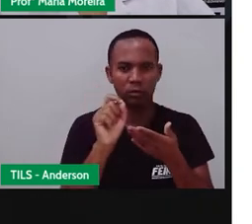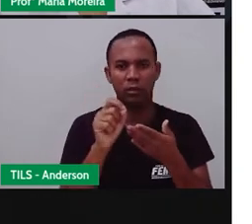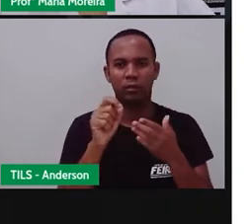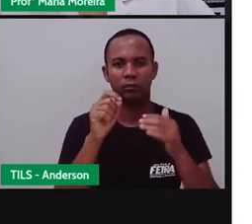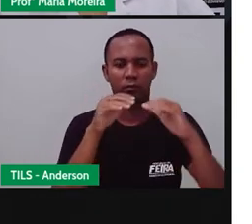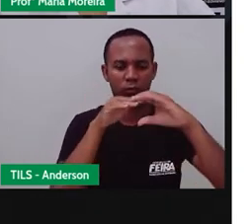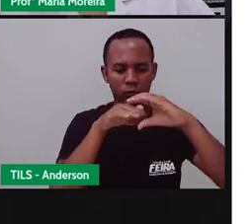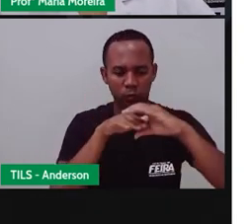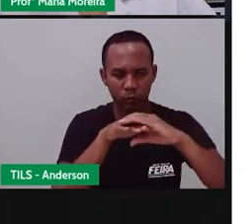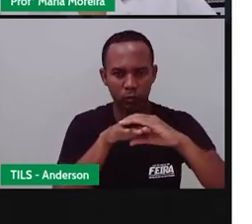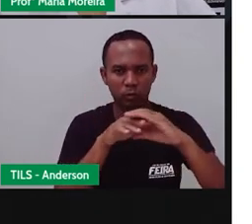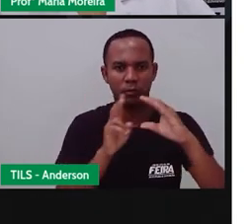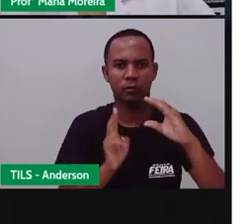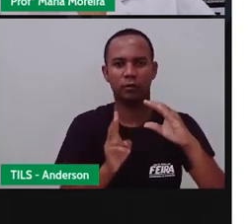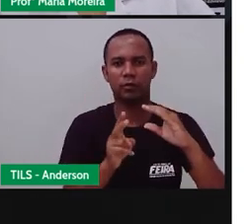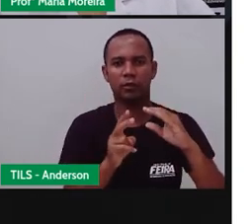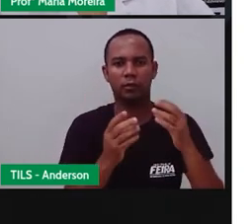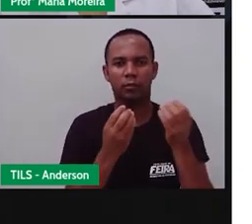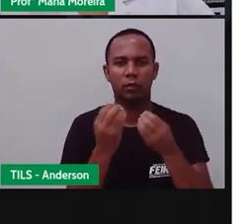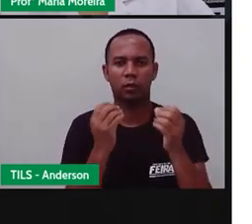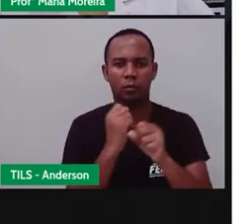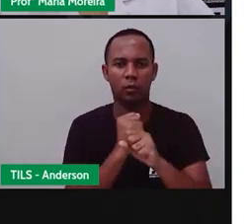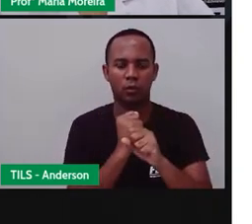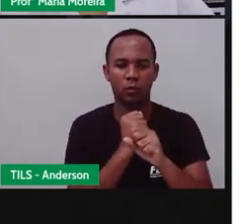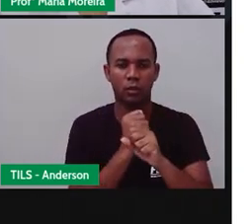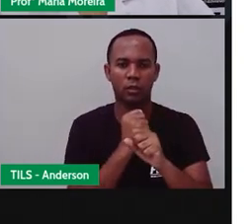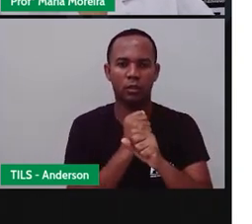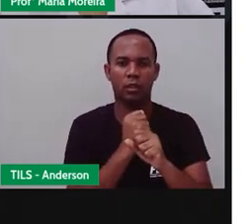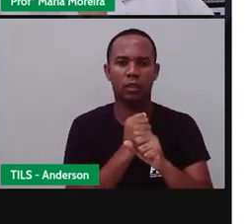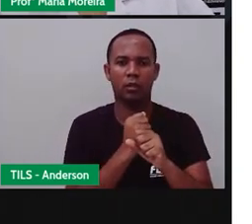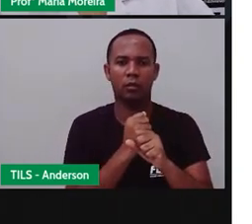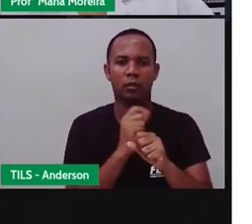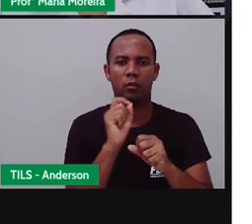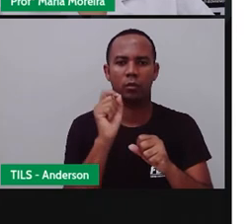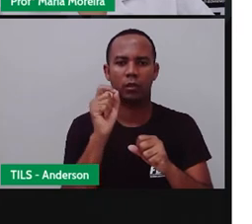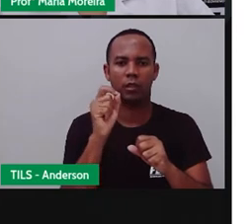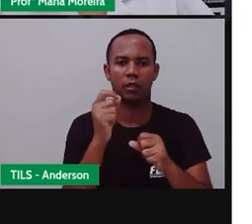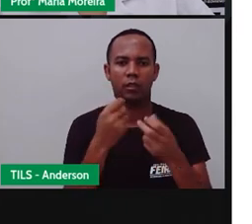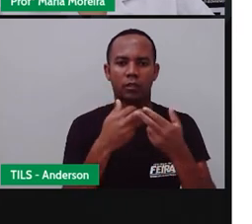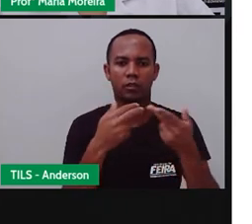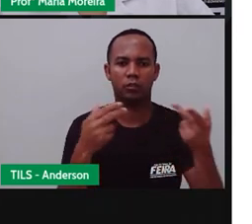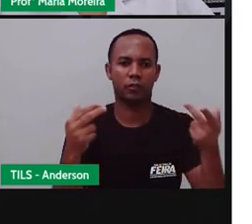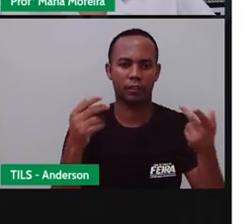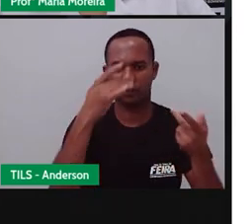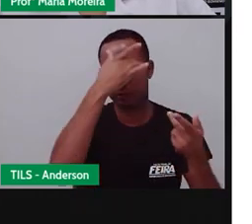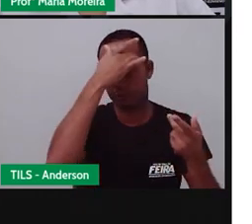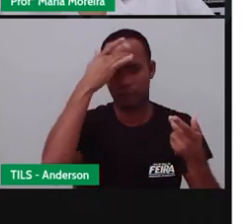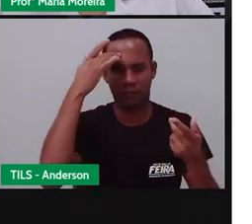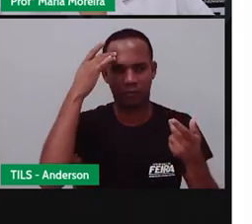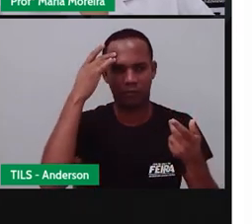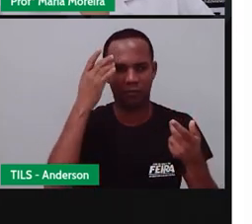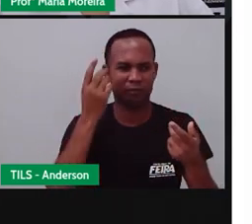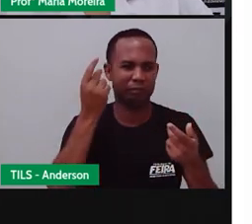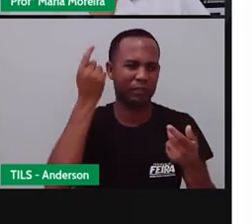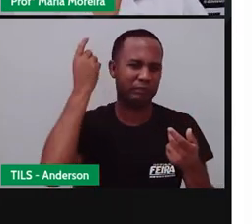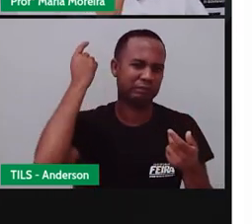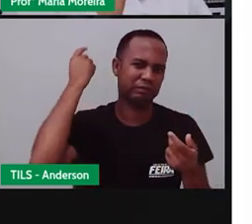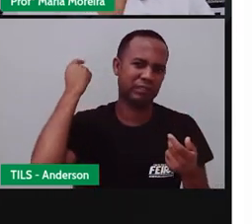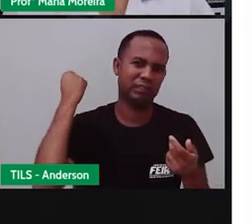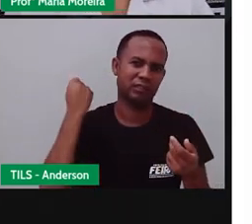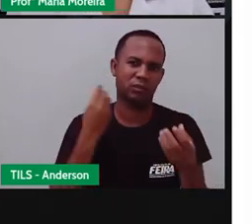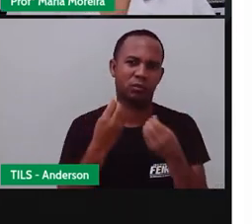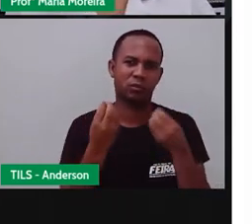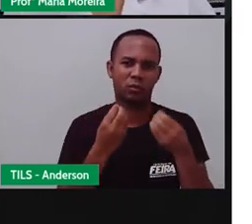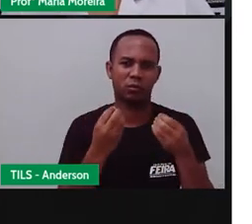originário do tupi. Sua construção, normalmente, é feita por vários nativos, né? E corresponde a uma moradia